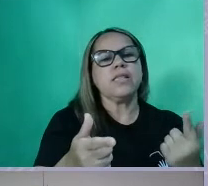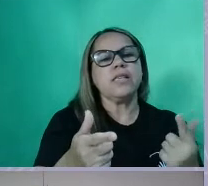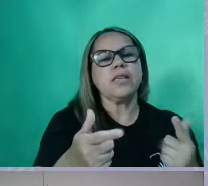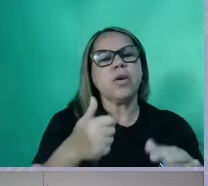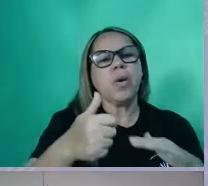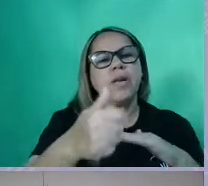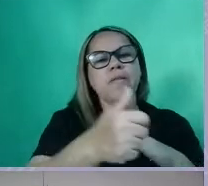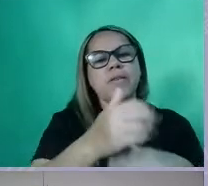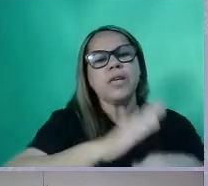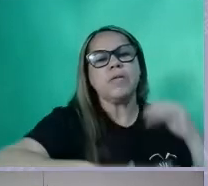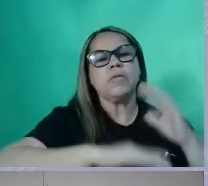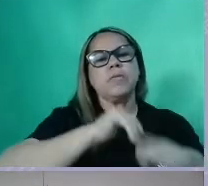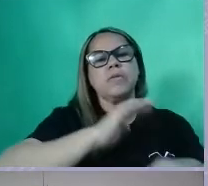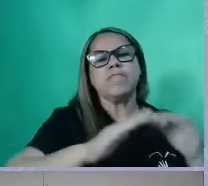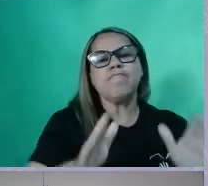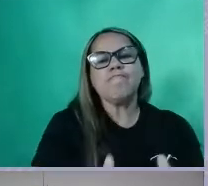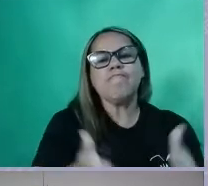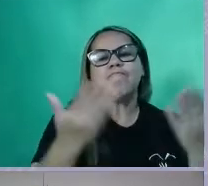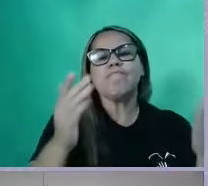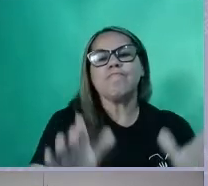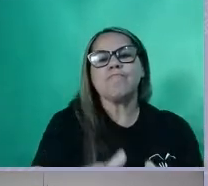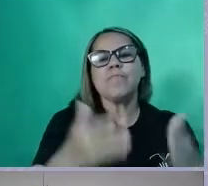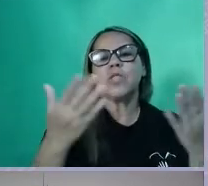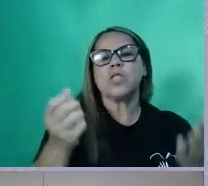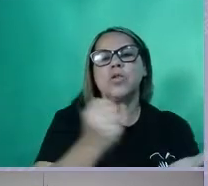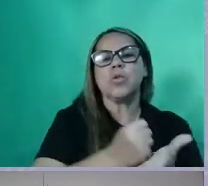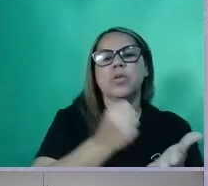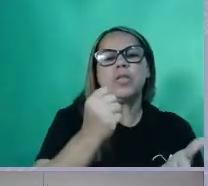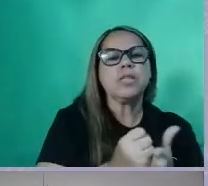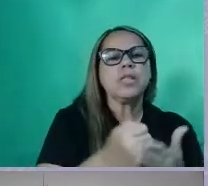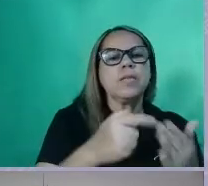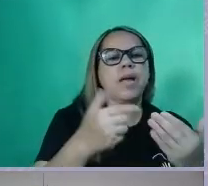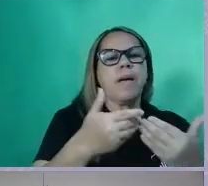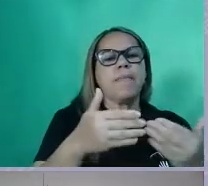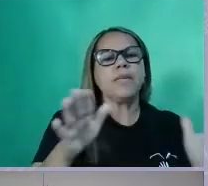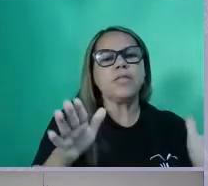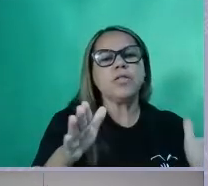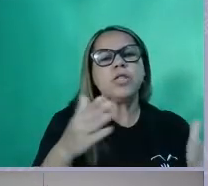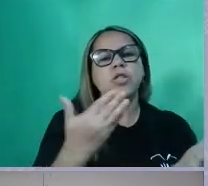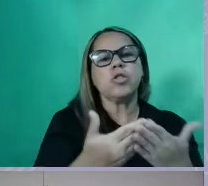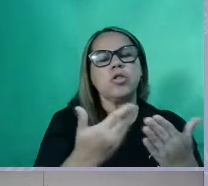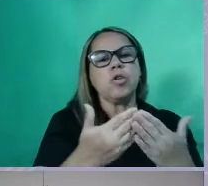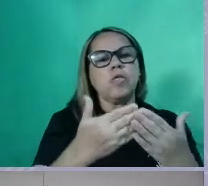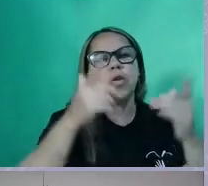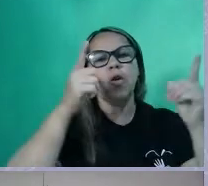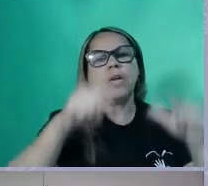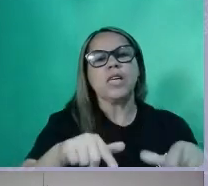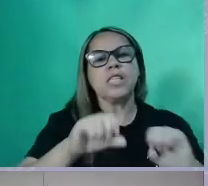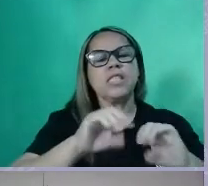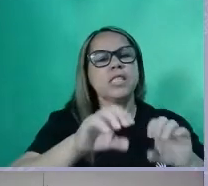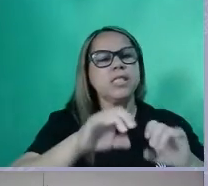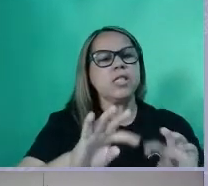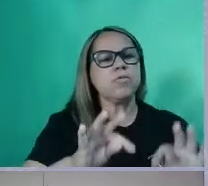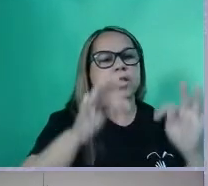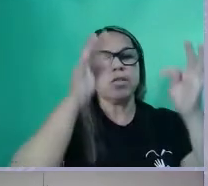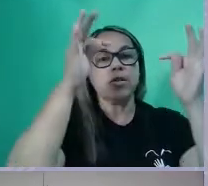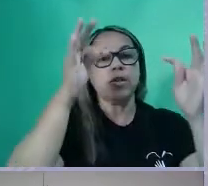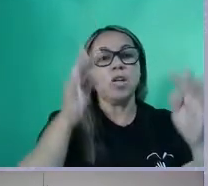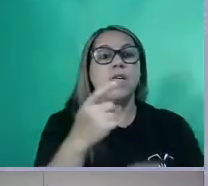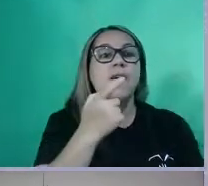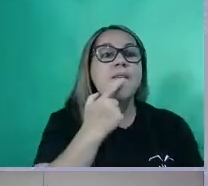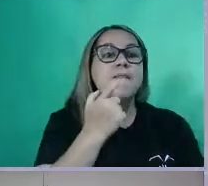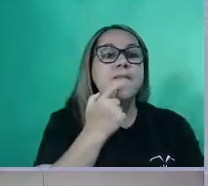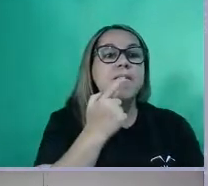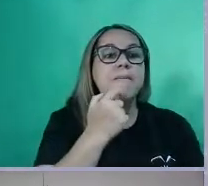jovens pelas empresas e a abertura de novas instituições de ensino tecnológico. Vou mostrar para vocês, tá? Em vermelhinho aqui, ó,